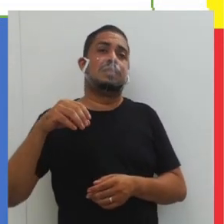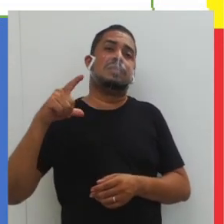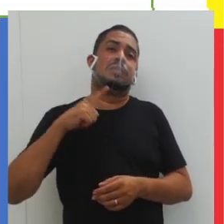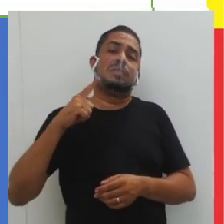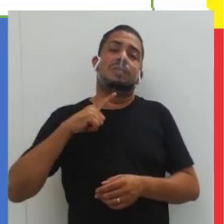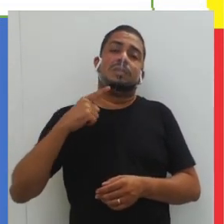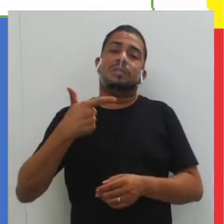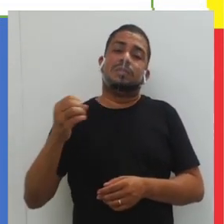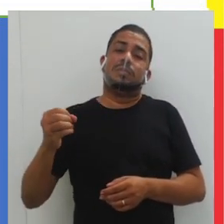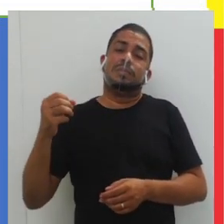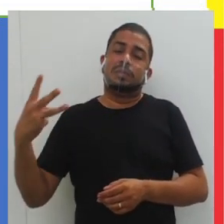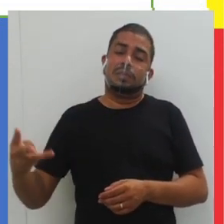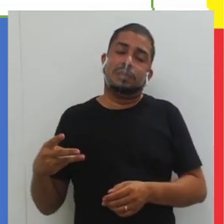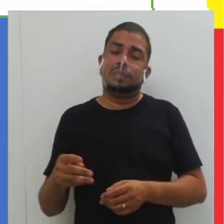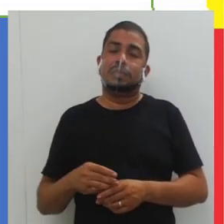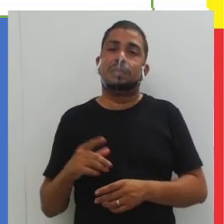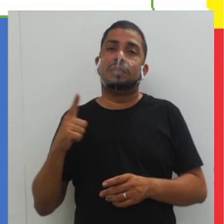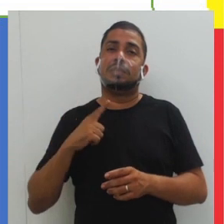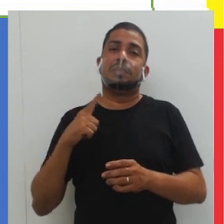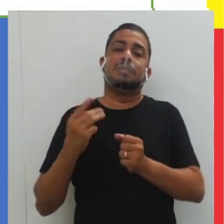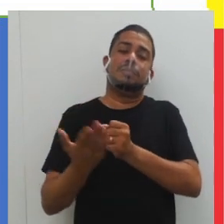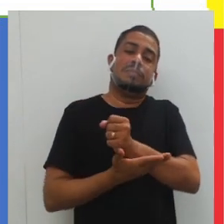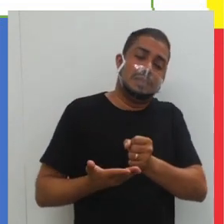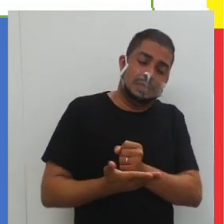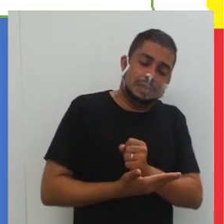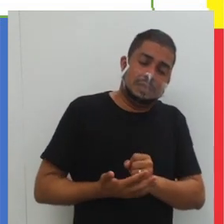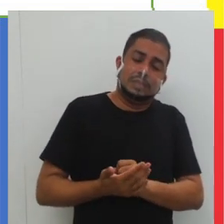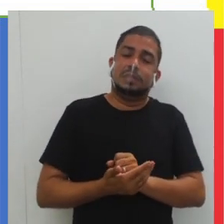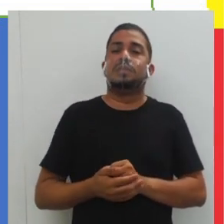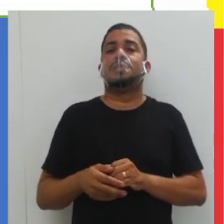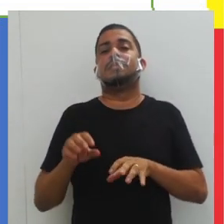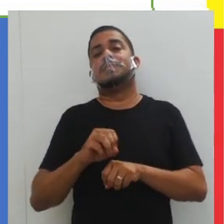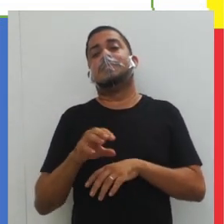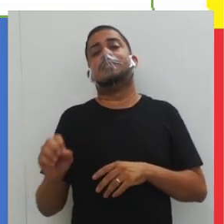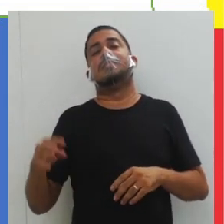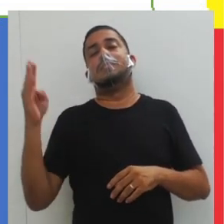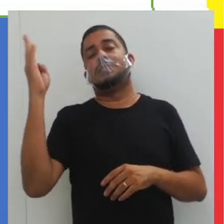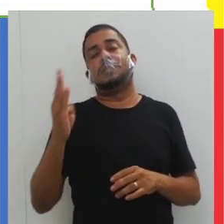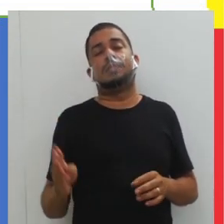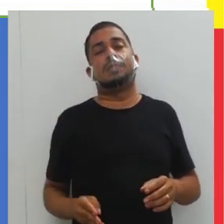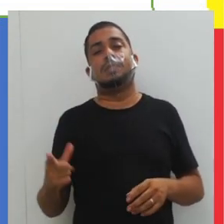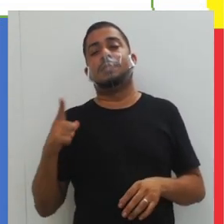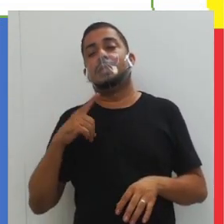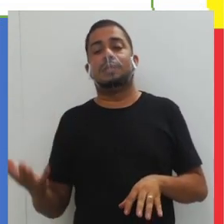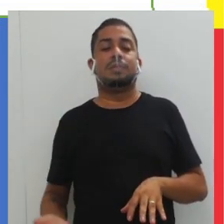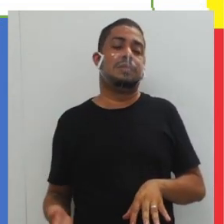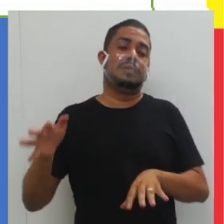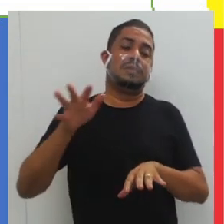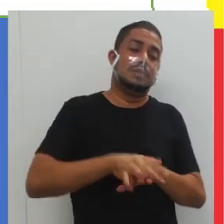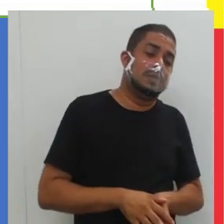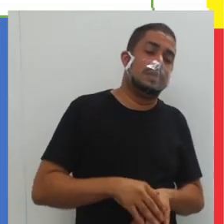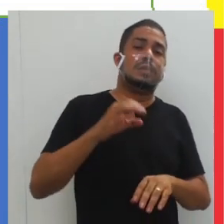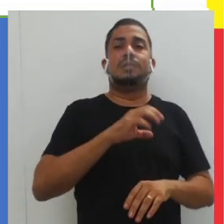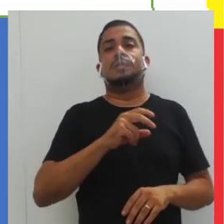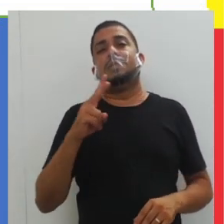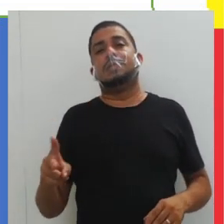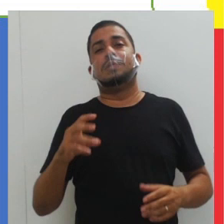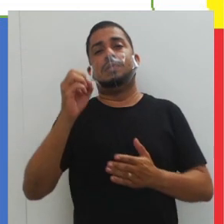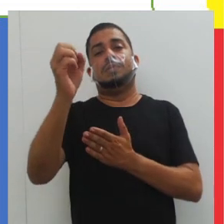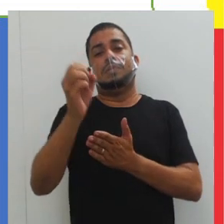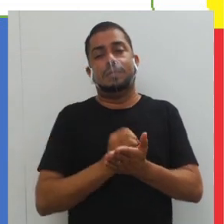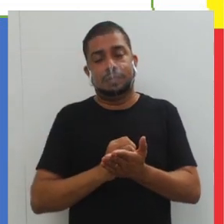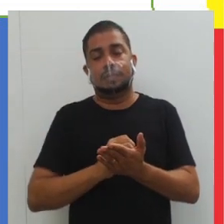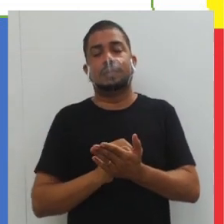estabelece as diretrizes, as bases da educação nacional para incluir no currículo